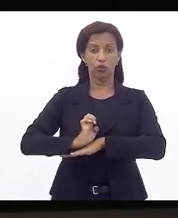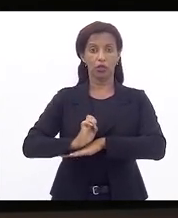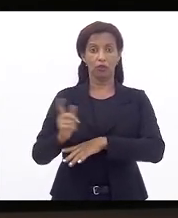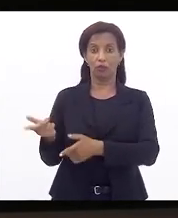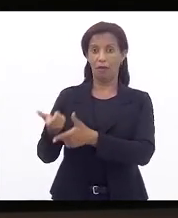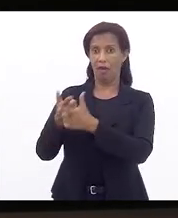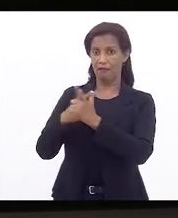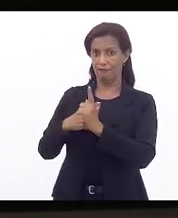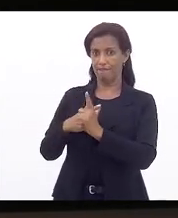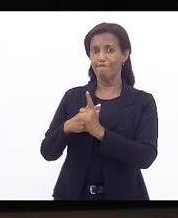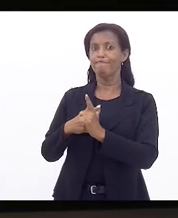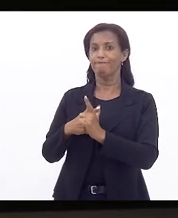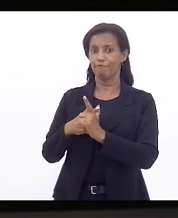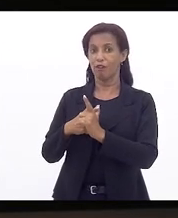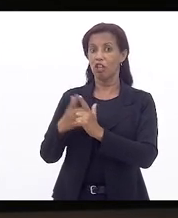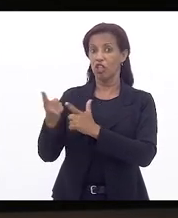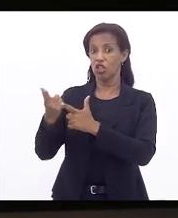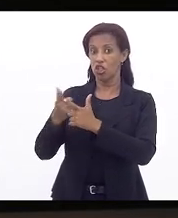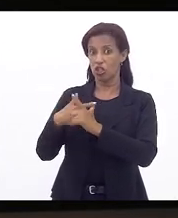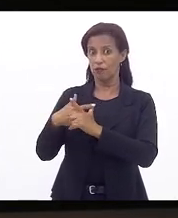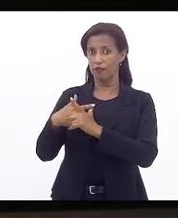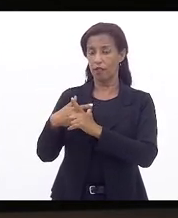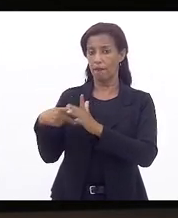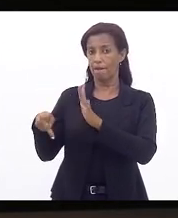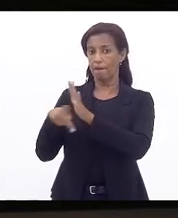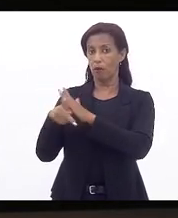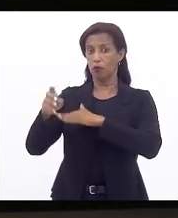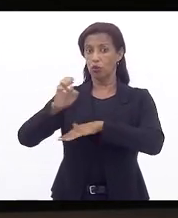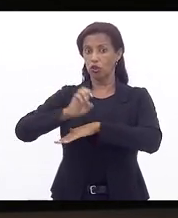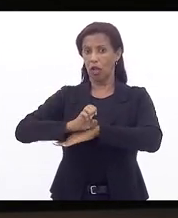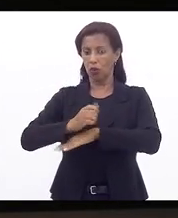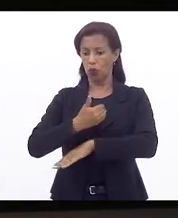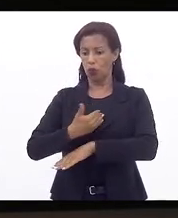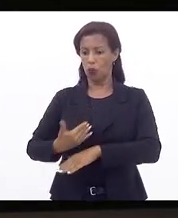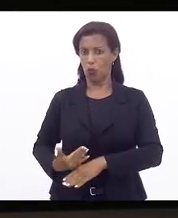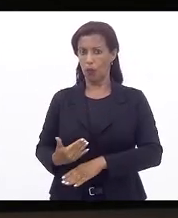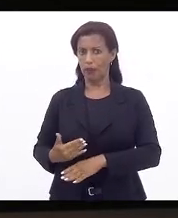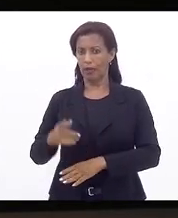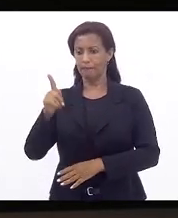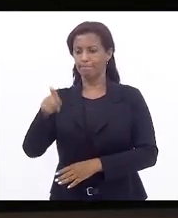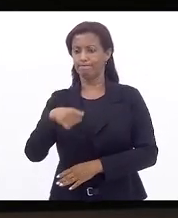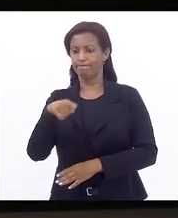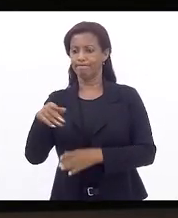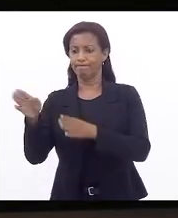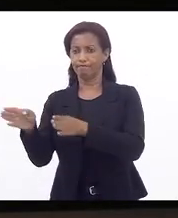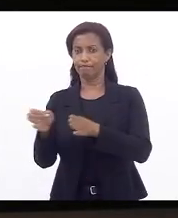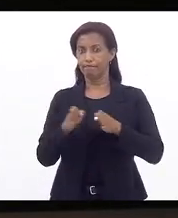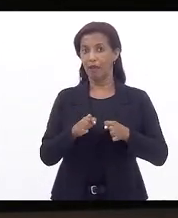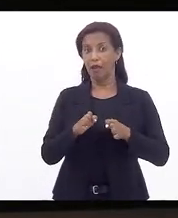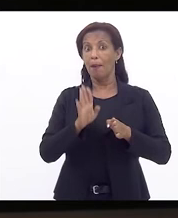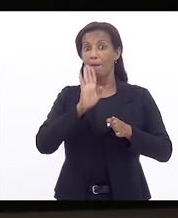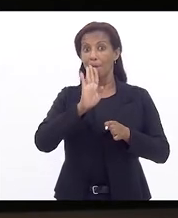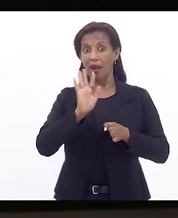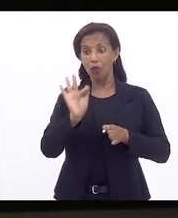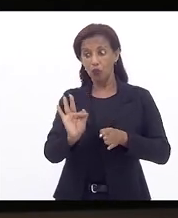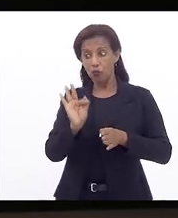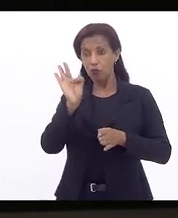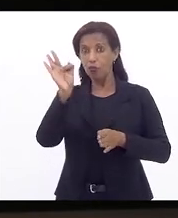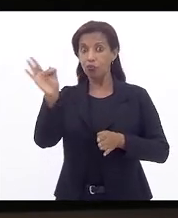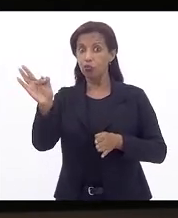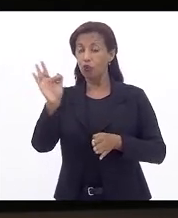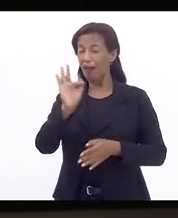deve. A dívida pública do Estado do Rio de Janeiro ela é suspensa, mas ela é adiada e